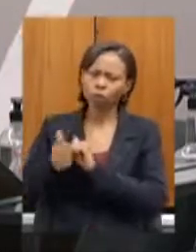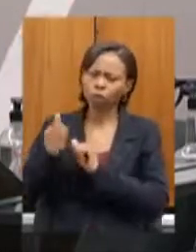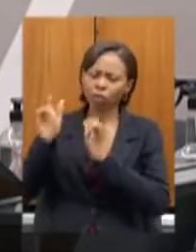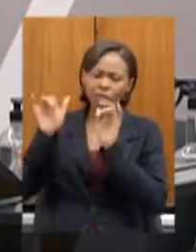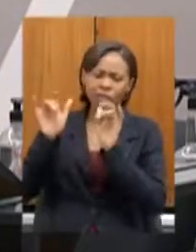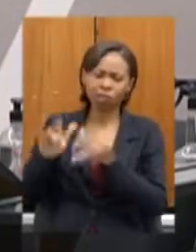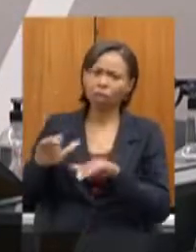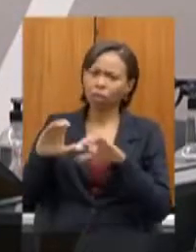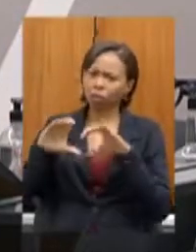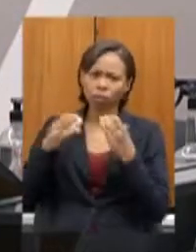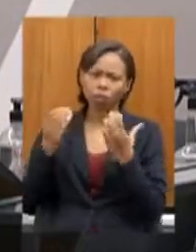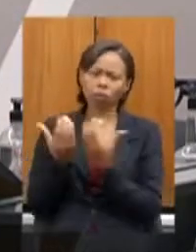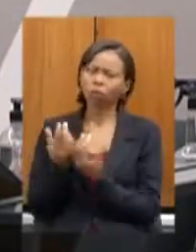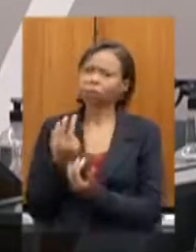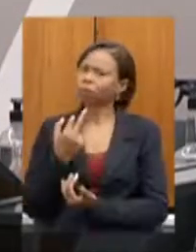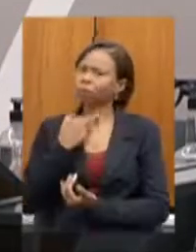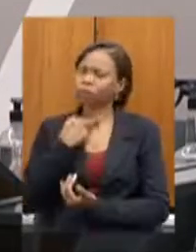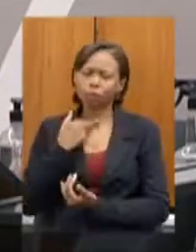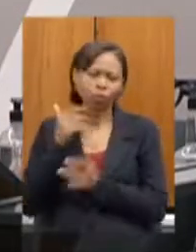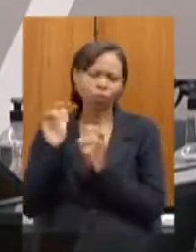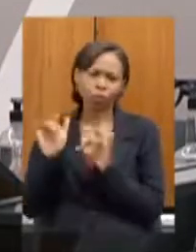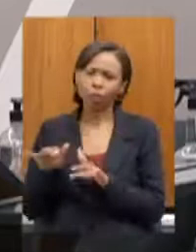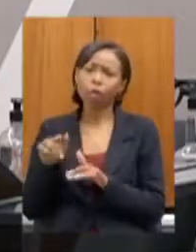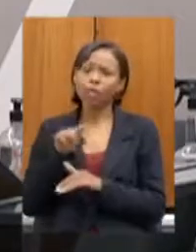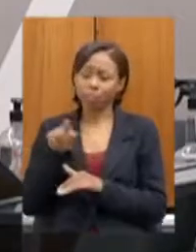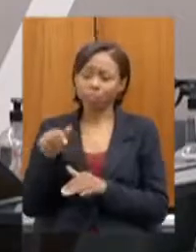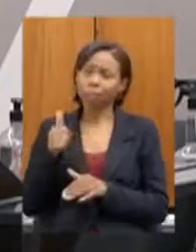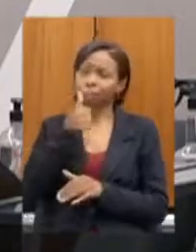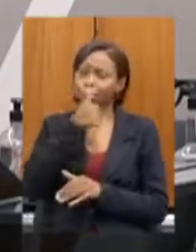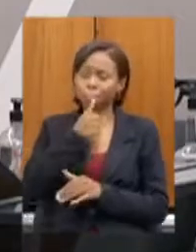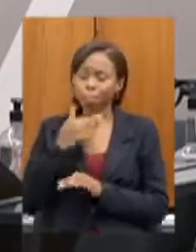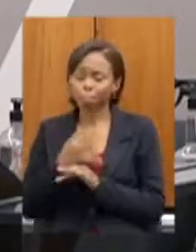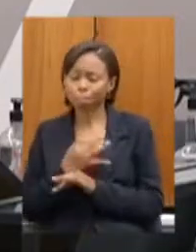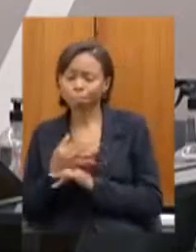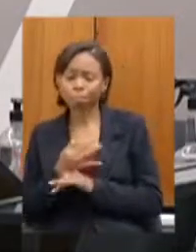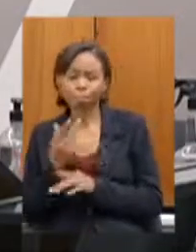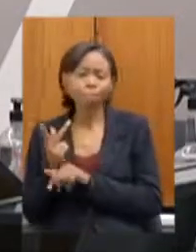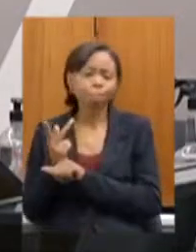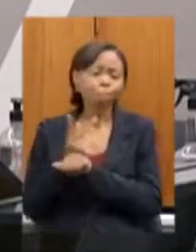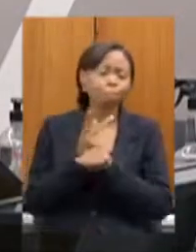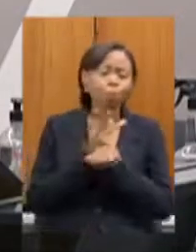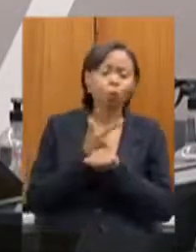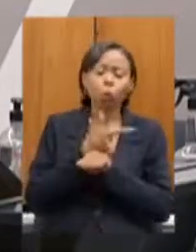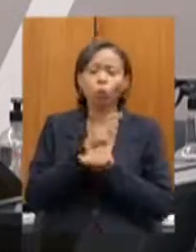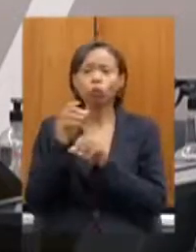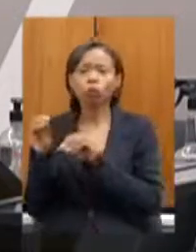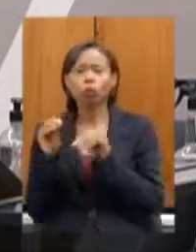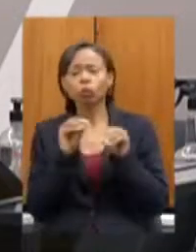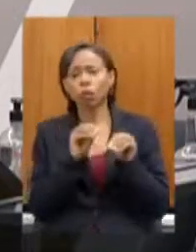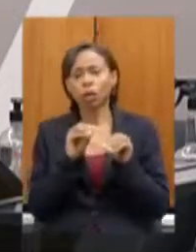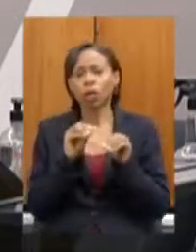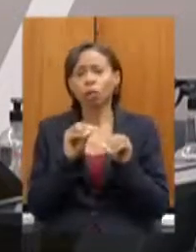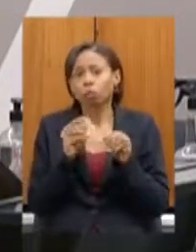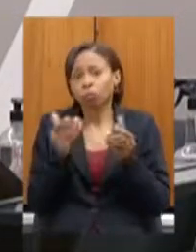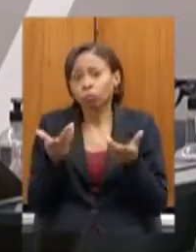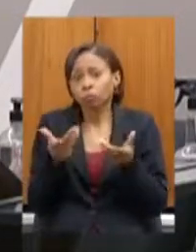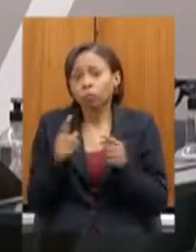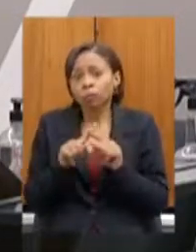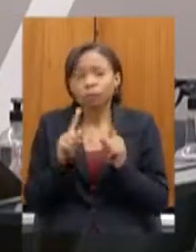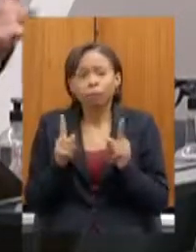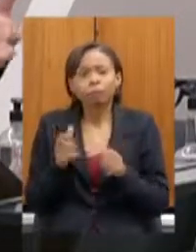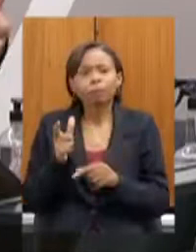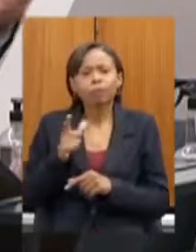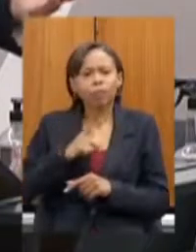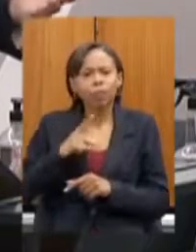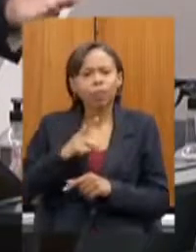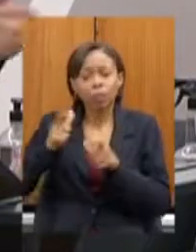do Estado de identificar novos locais para que as federações sejam realocadas mas nós temos por exemplo a